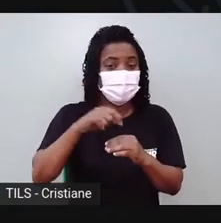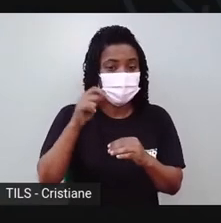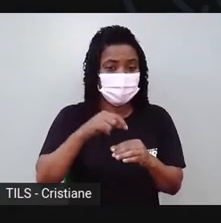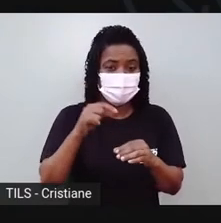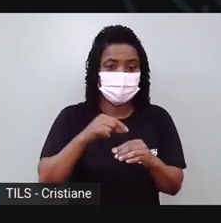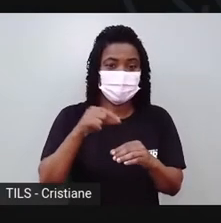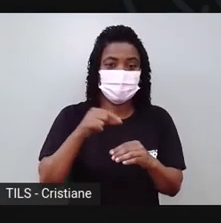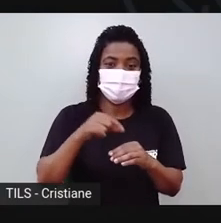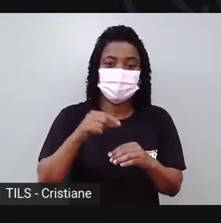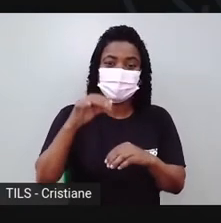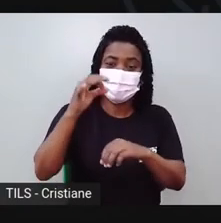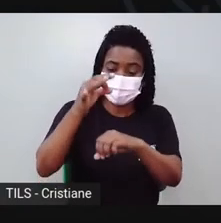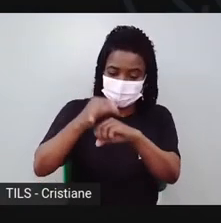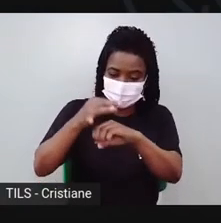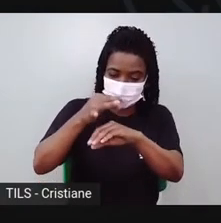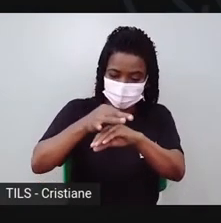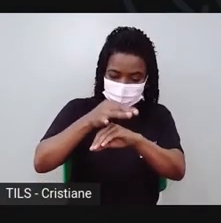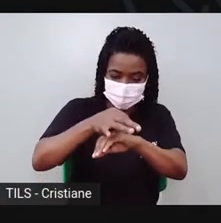escama do peixe.